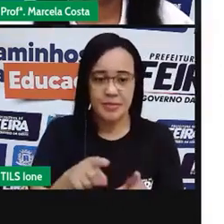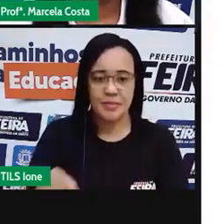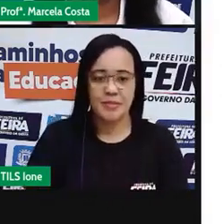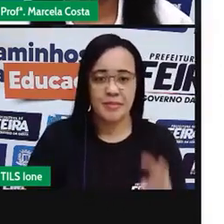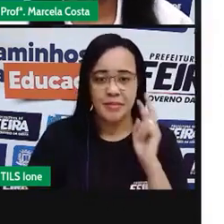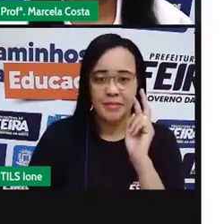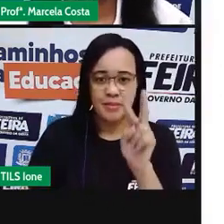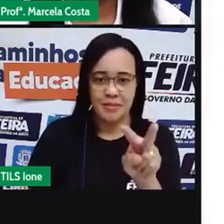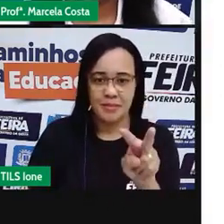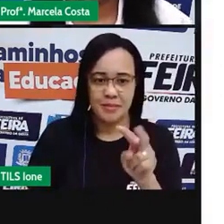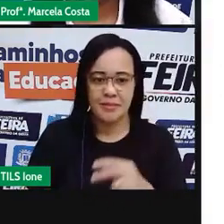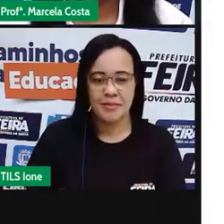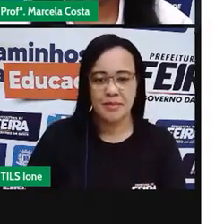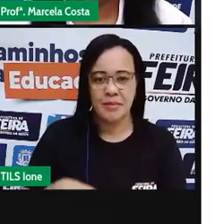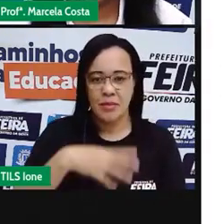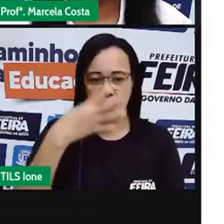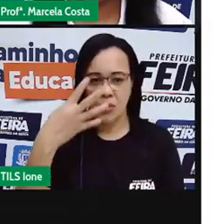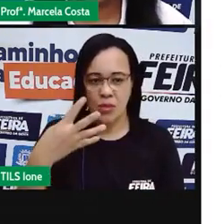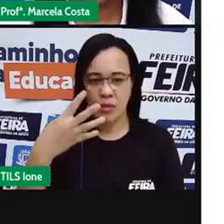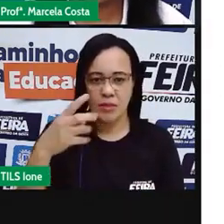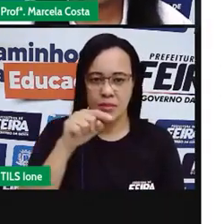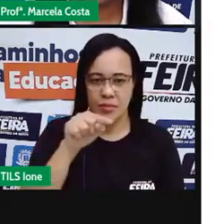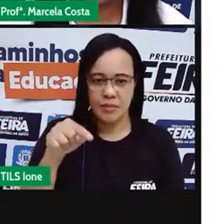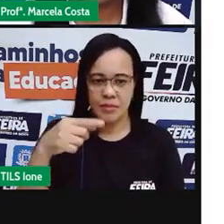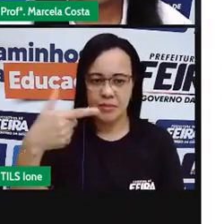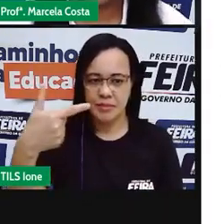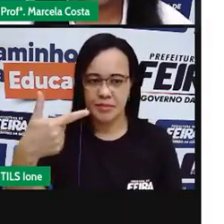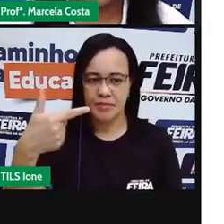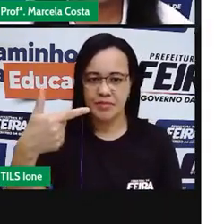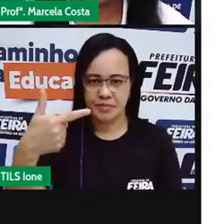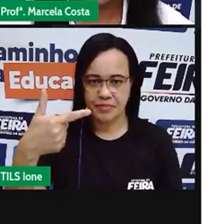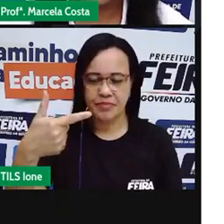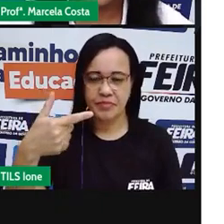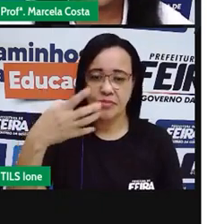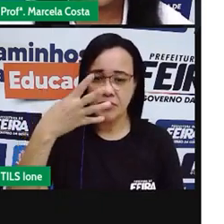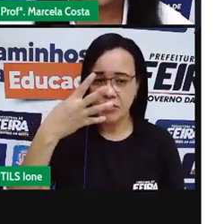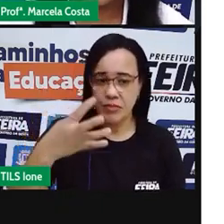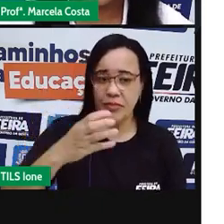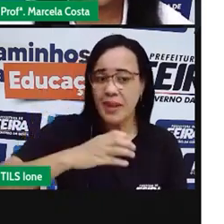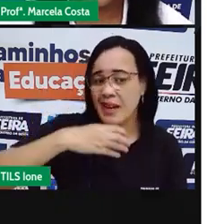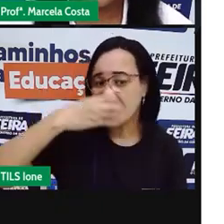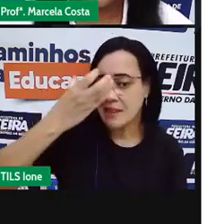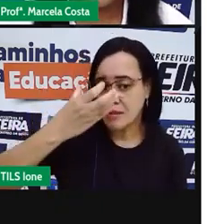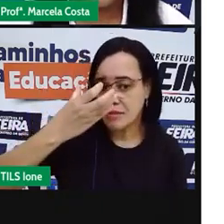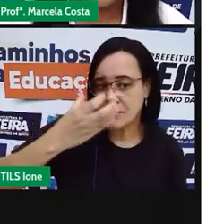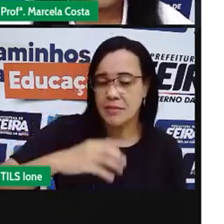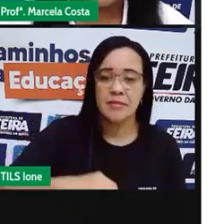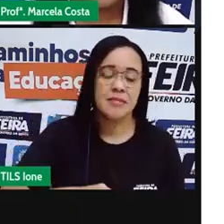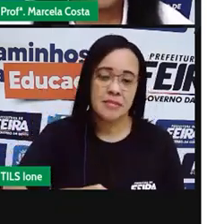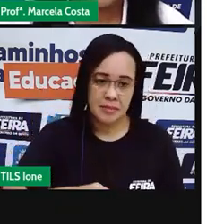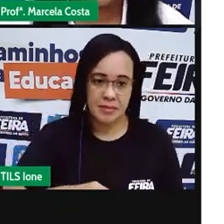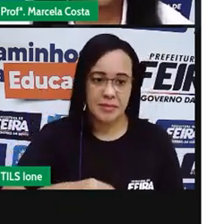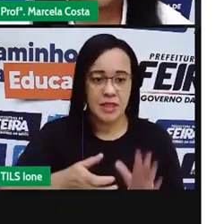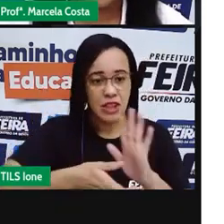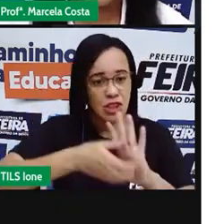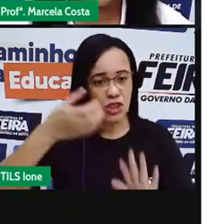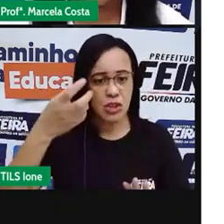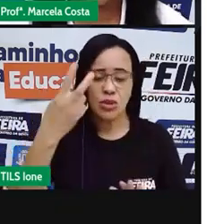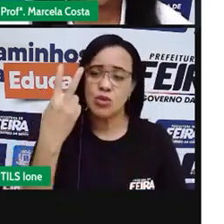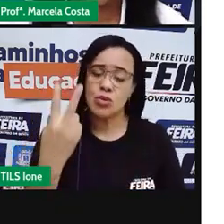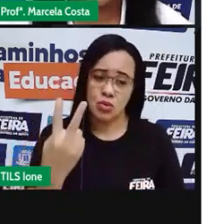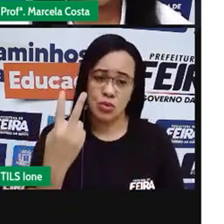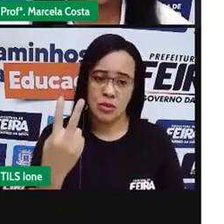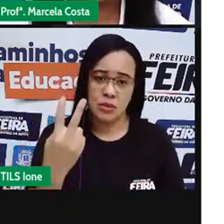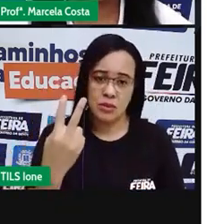então olha aqui eu tenho quatro maçãs eu retirei duas